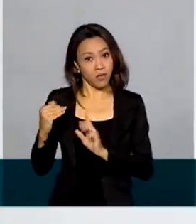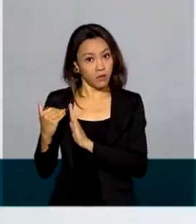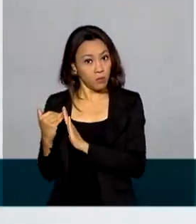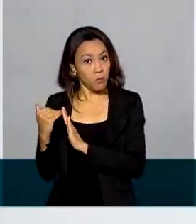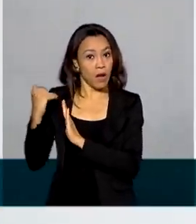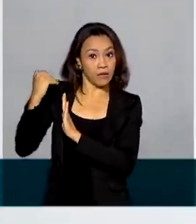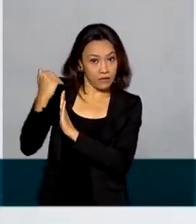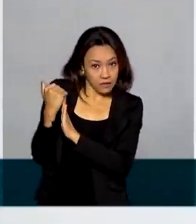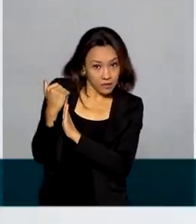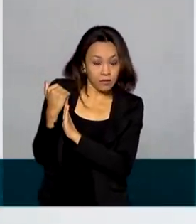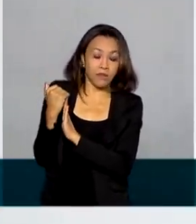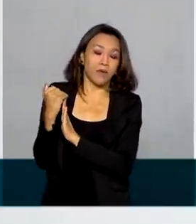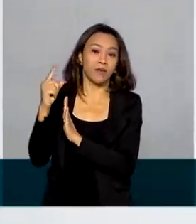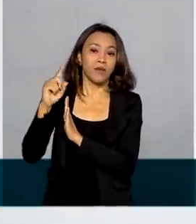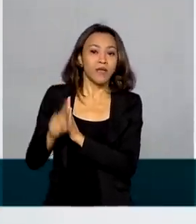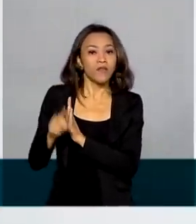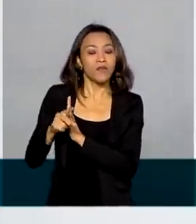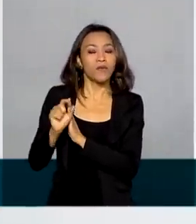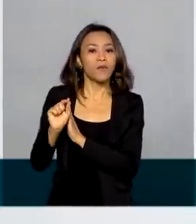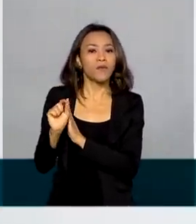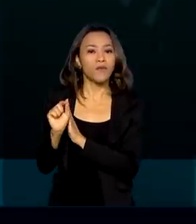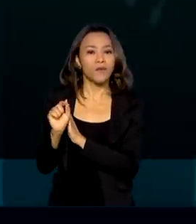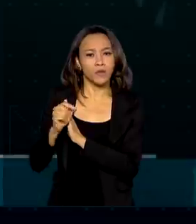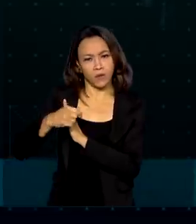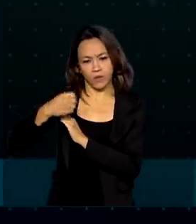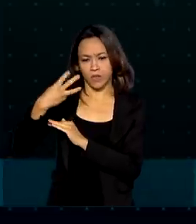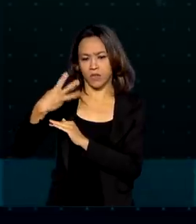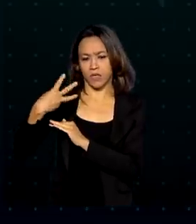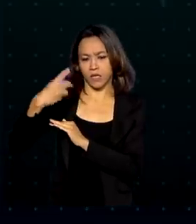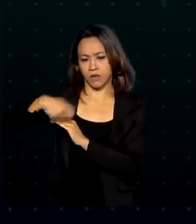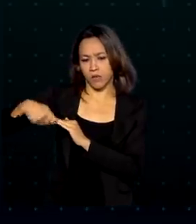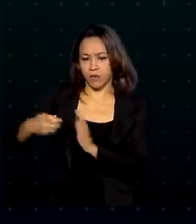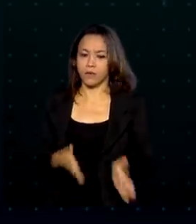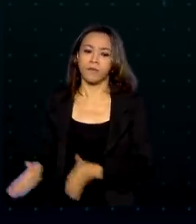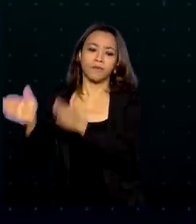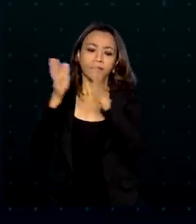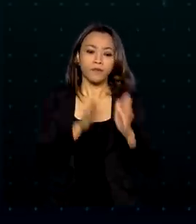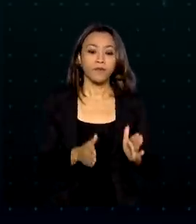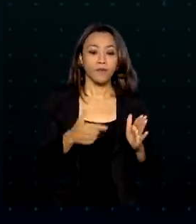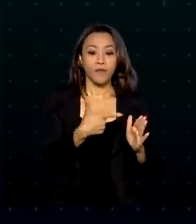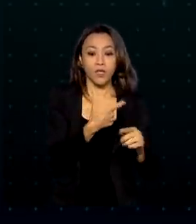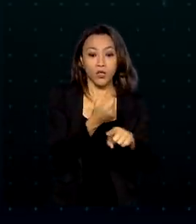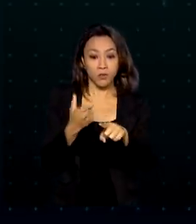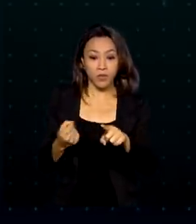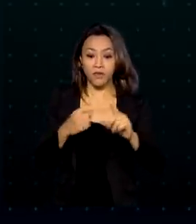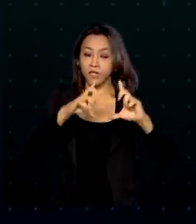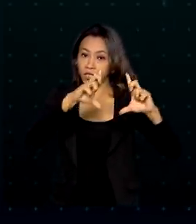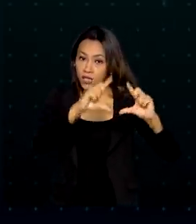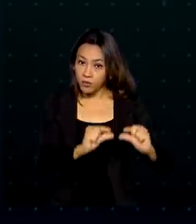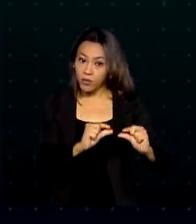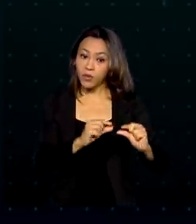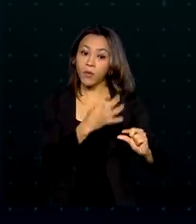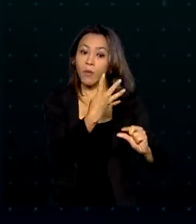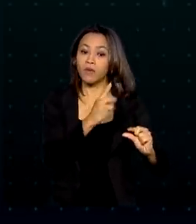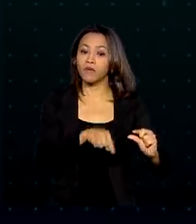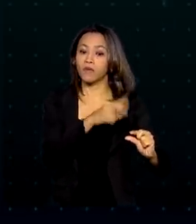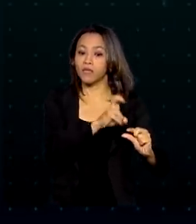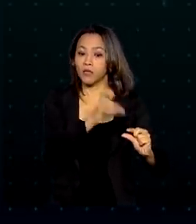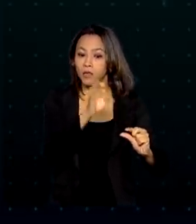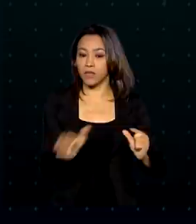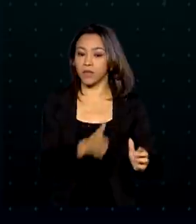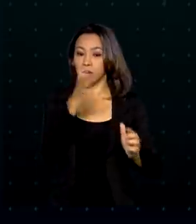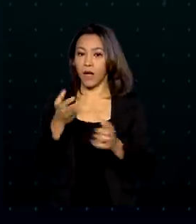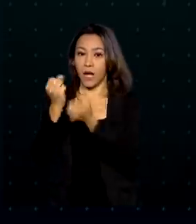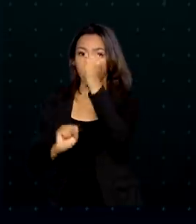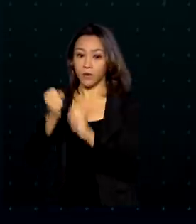dos efeitos que foi no segundo trimestre. Em 2020, o setor de serviços encolheu 4,5% e a